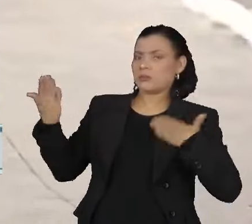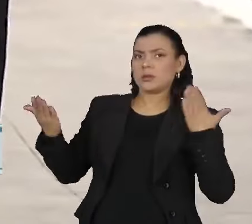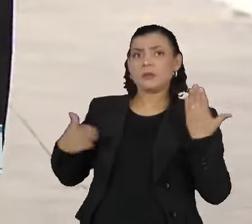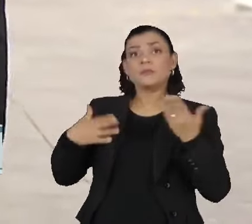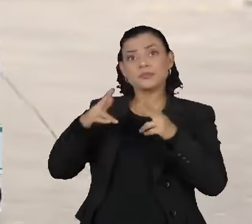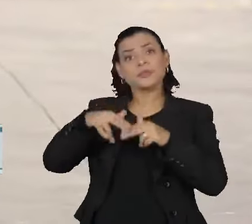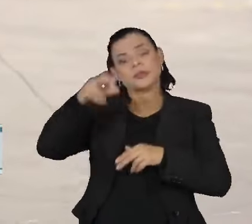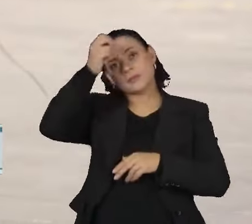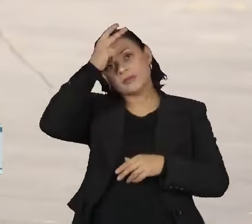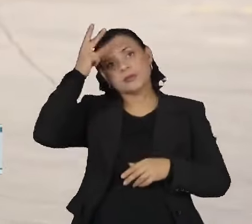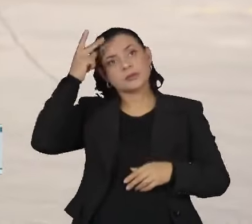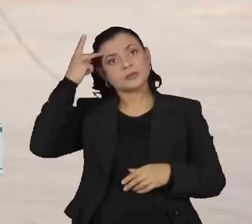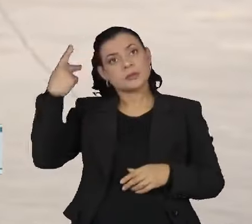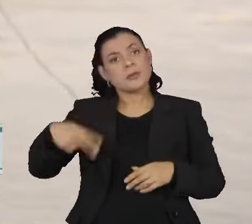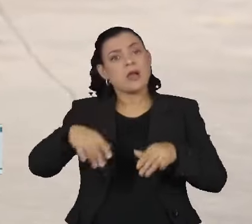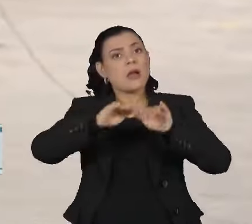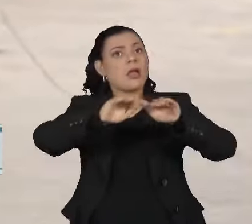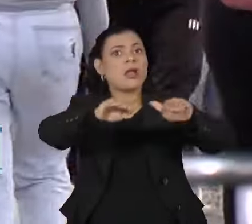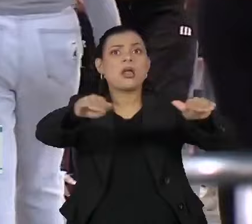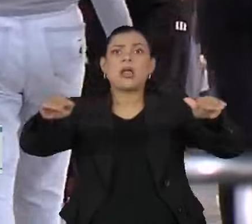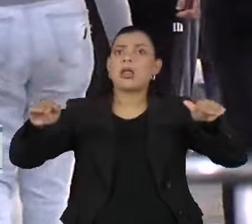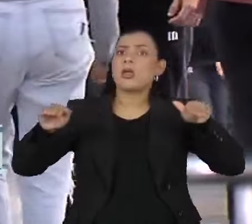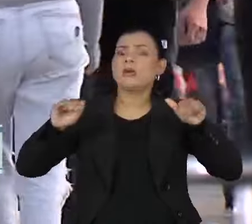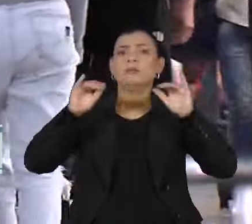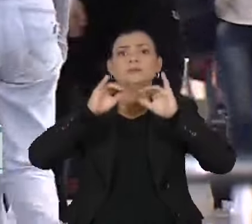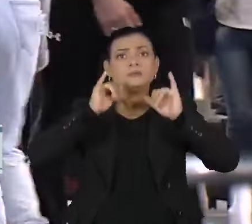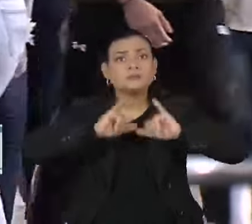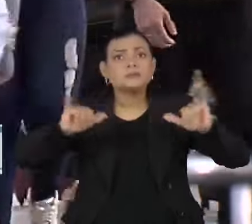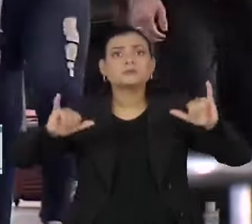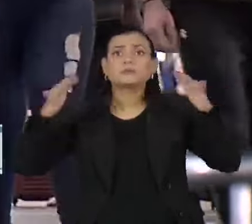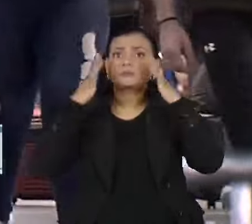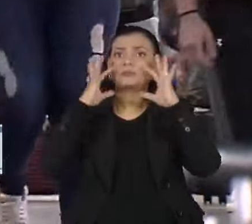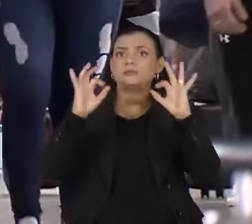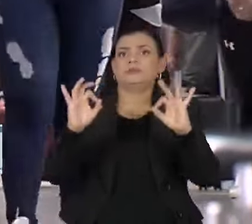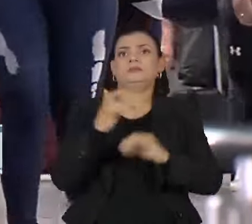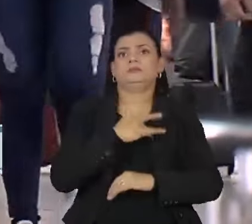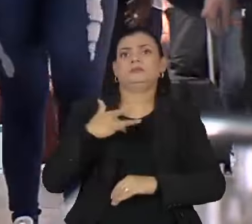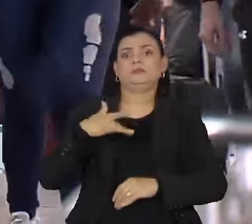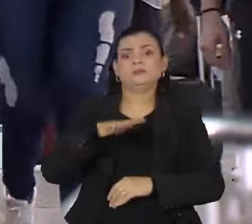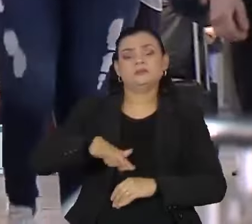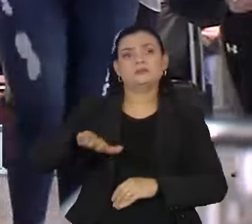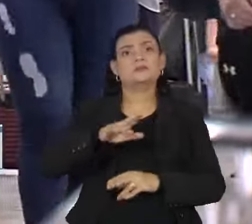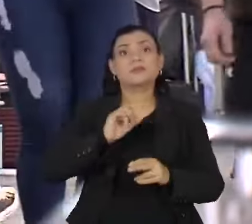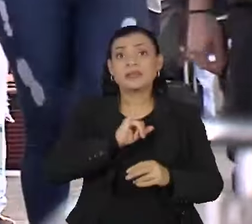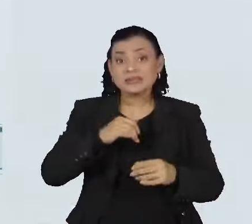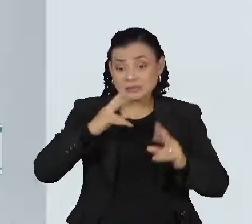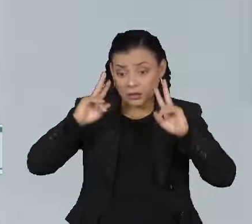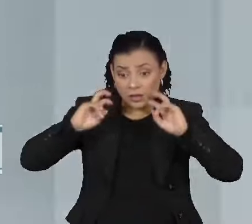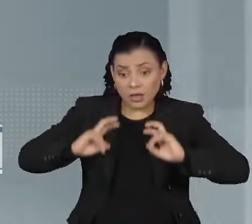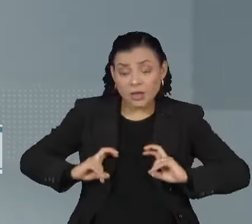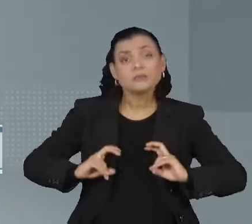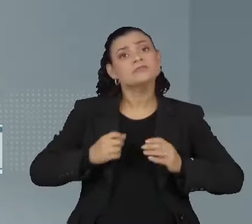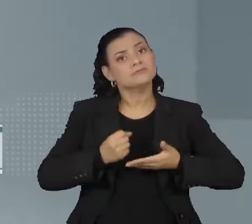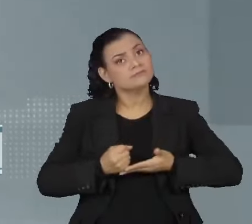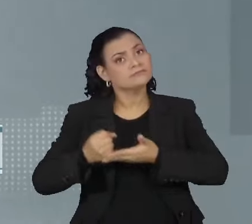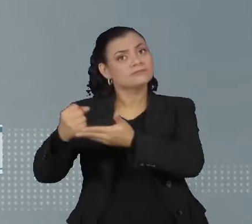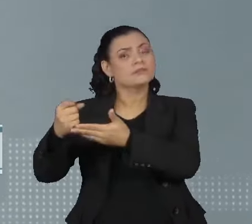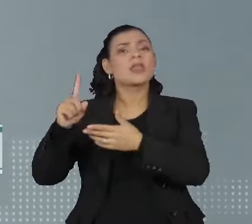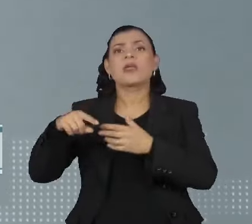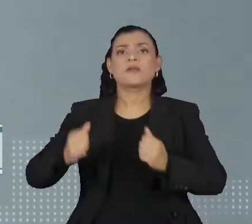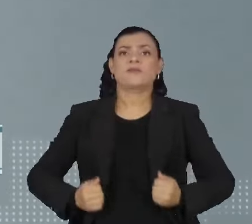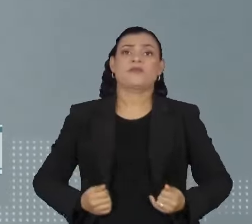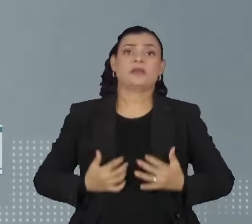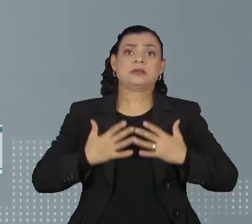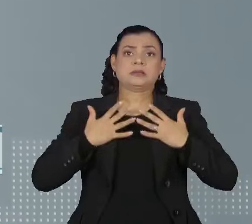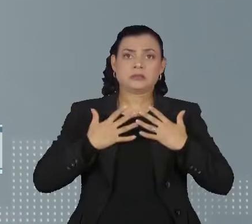Prefeitura de São Paulo emitisse um alerta para as unidades e profissionais de saúde a quem apresentar os sinais da doença. A coqueluche é uma infecção